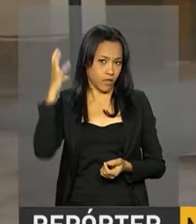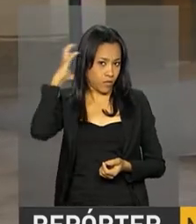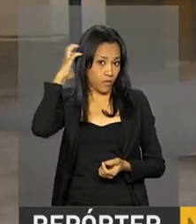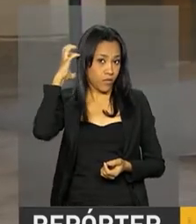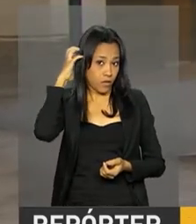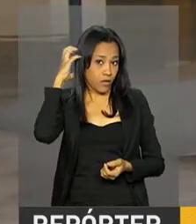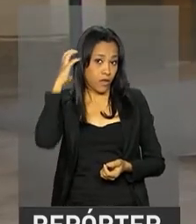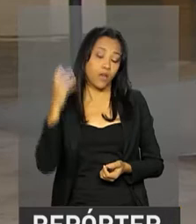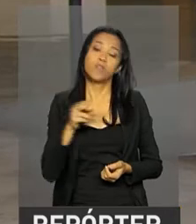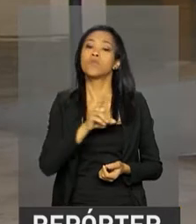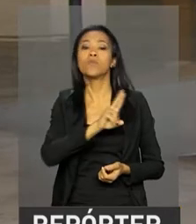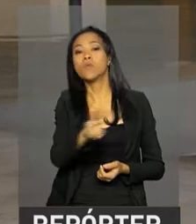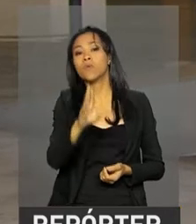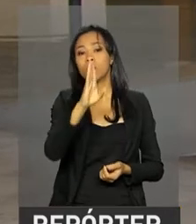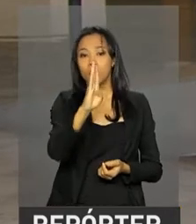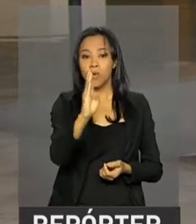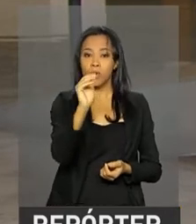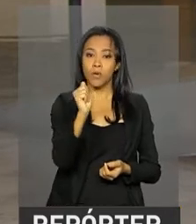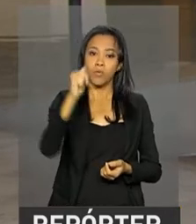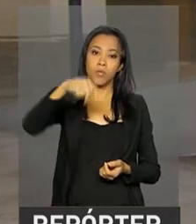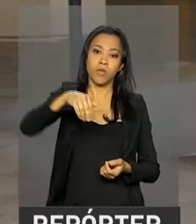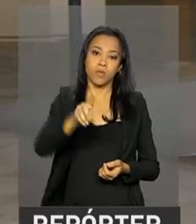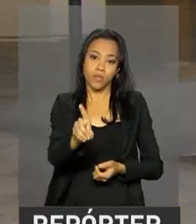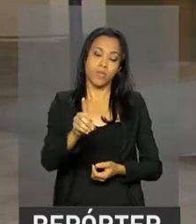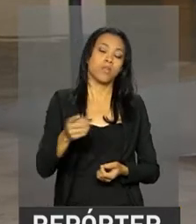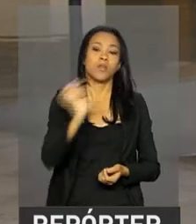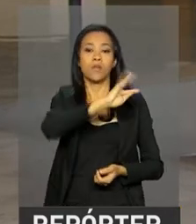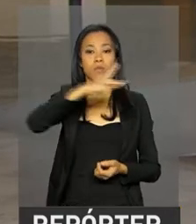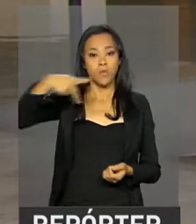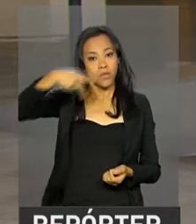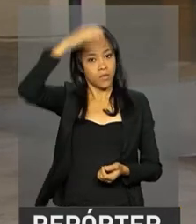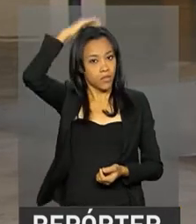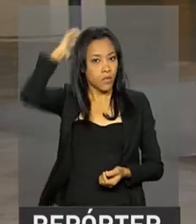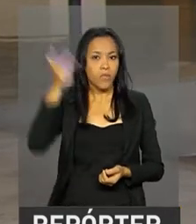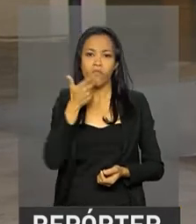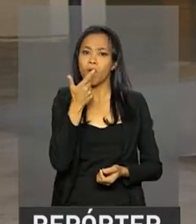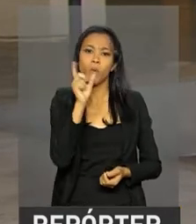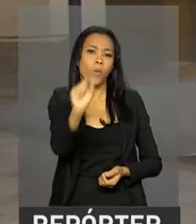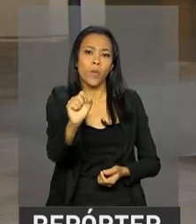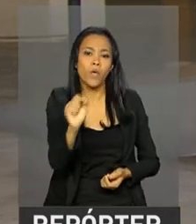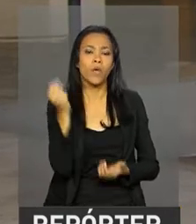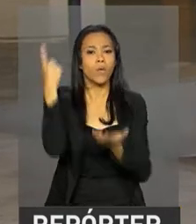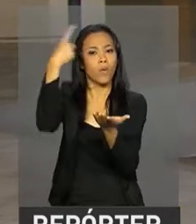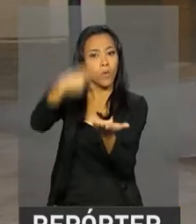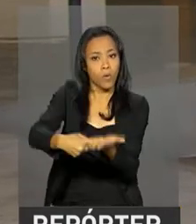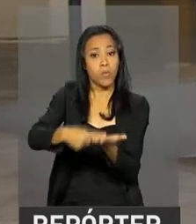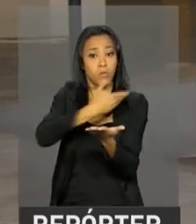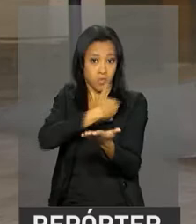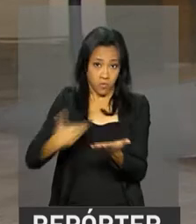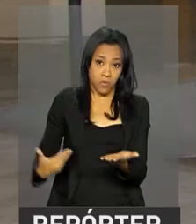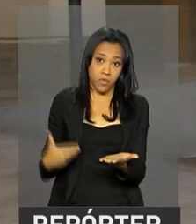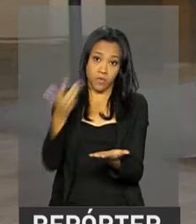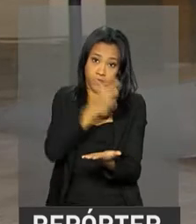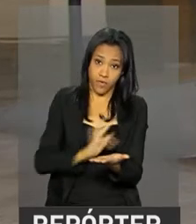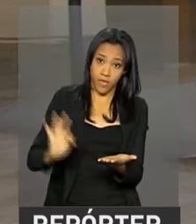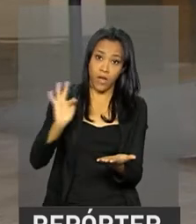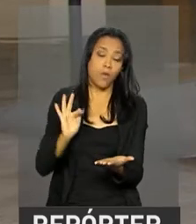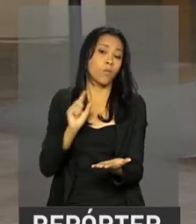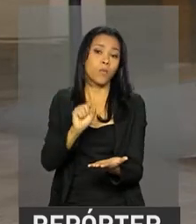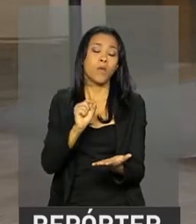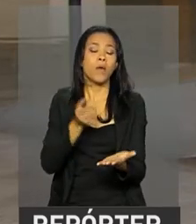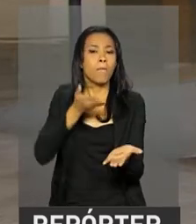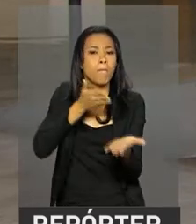Azevedo, da rádio Band News FM, o presidente Michel Temer destacou o compromisso do governo federal com a